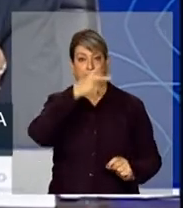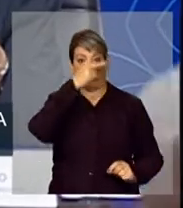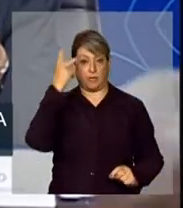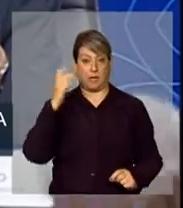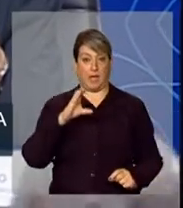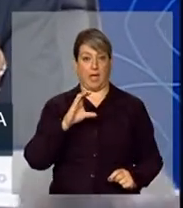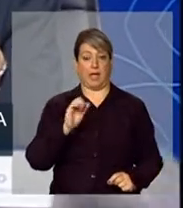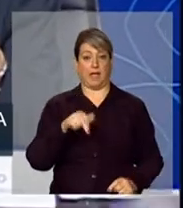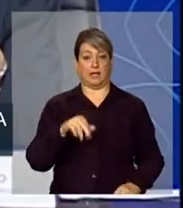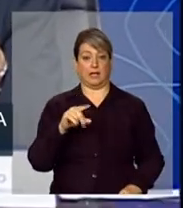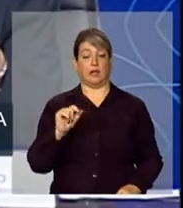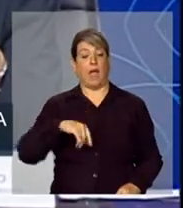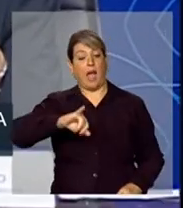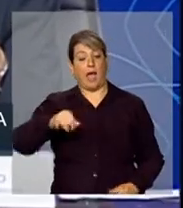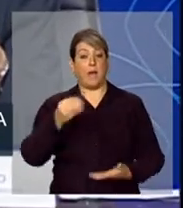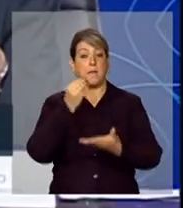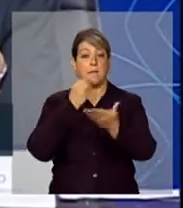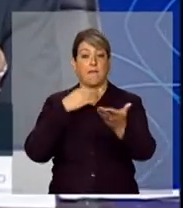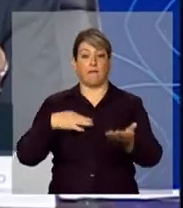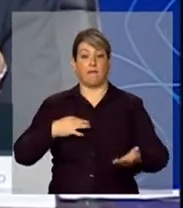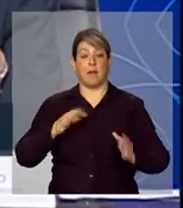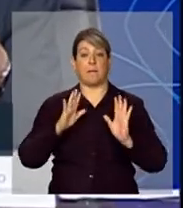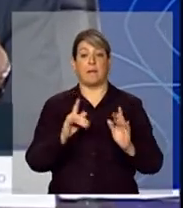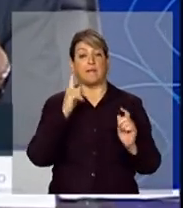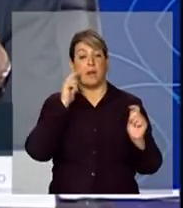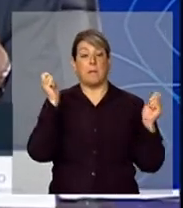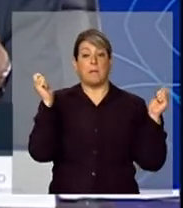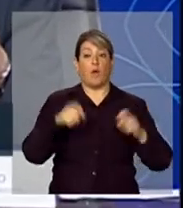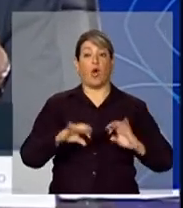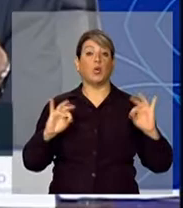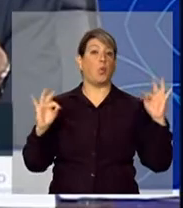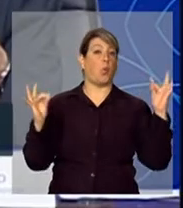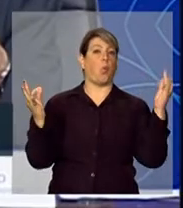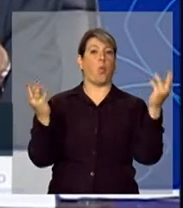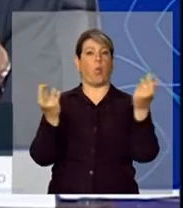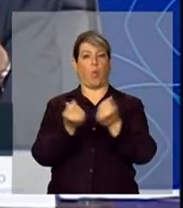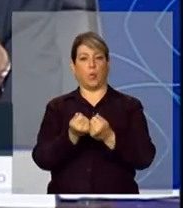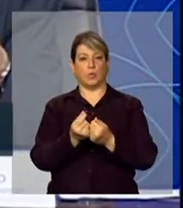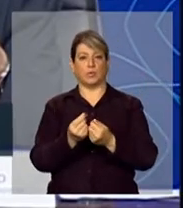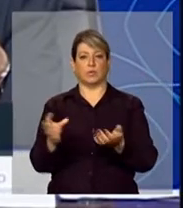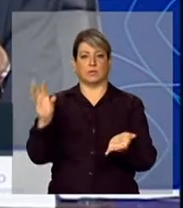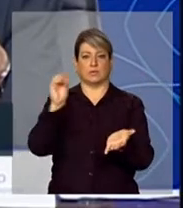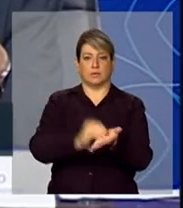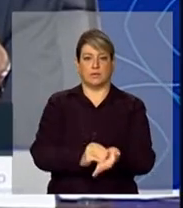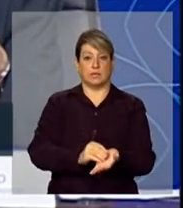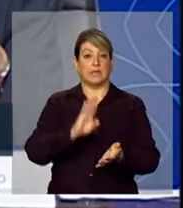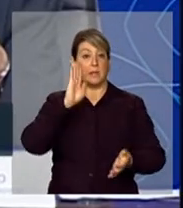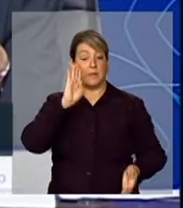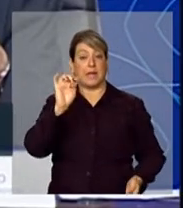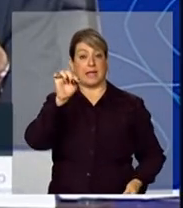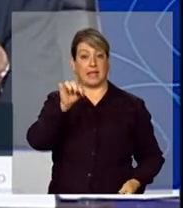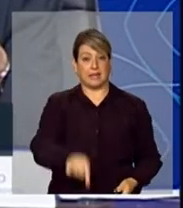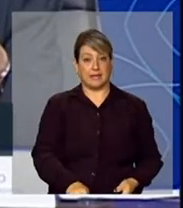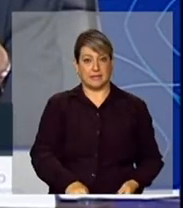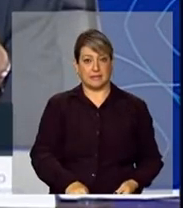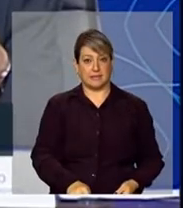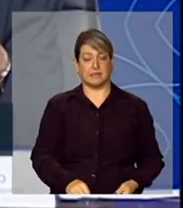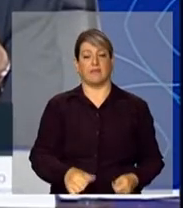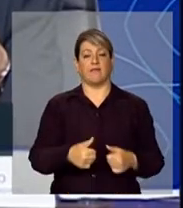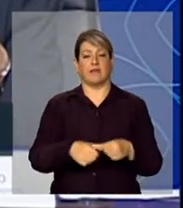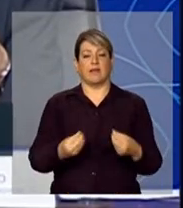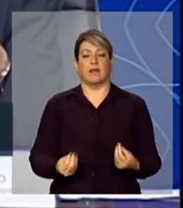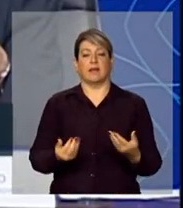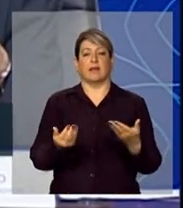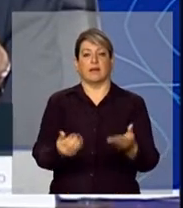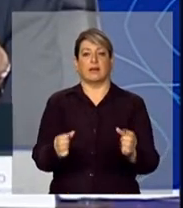sejam aproveitados como voluntários, mas se possível de todos os inscritos. Pelo menos esse ficaria como legado